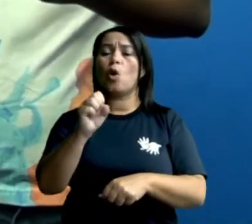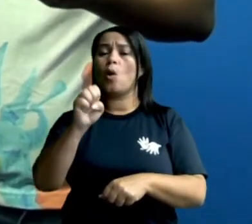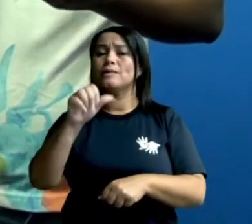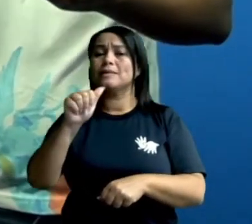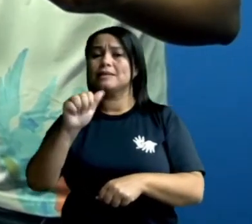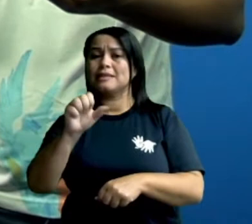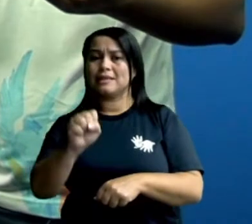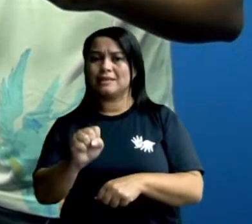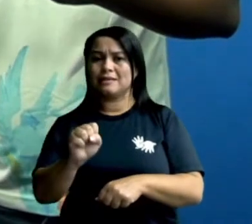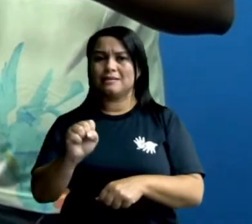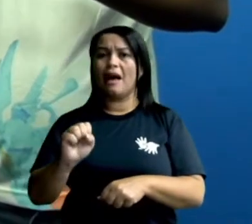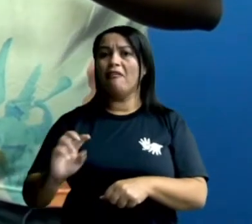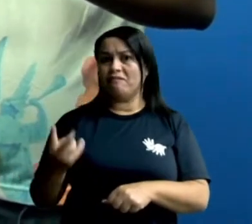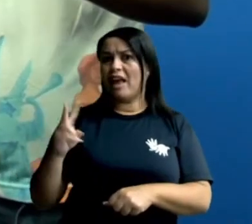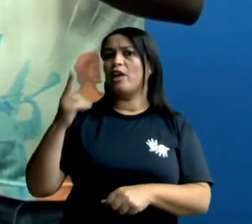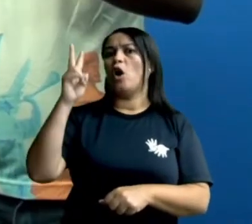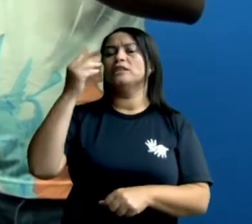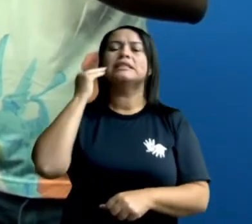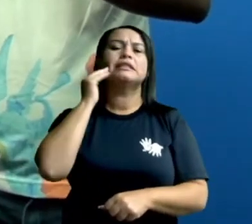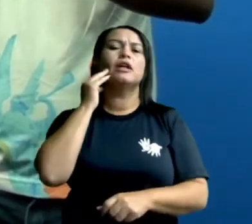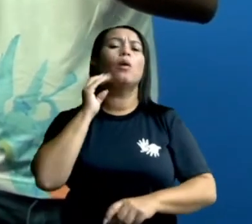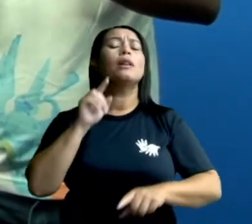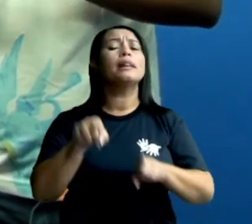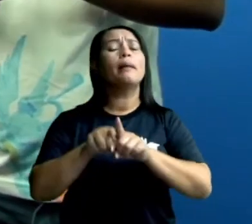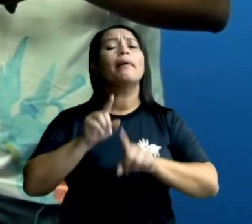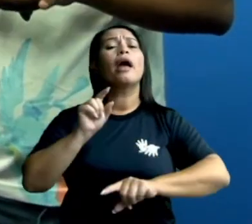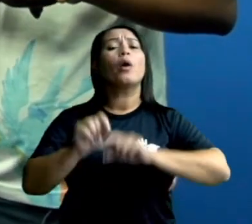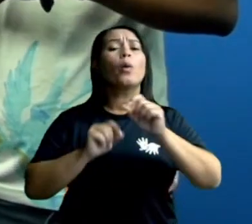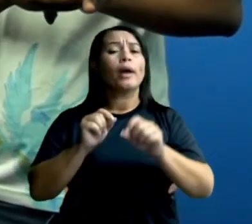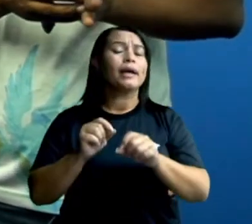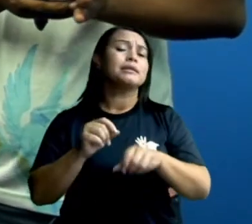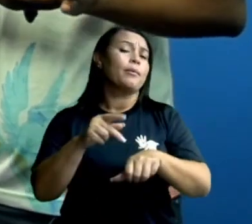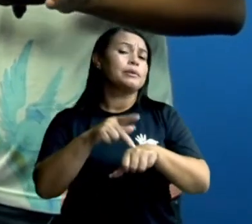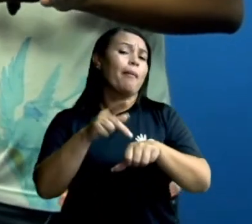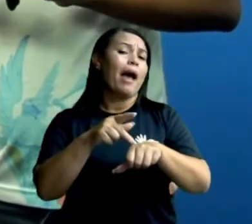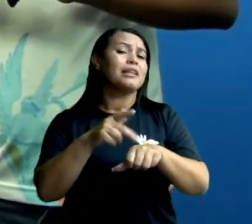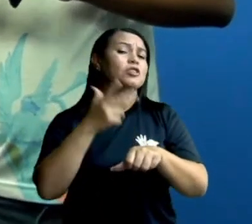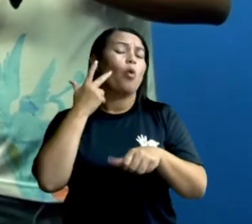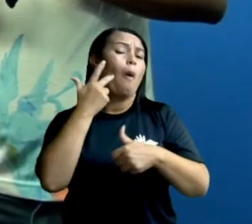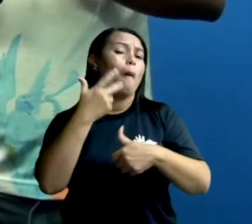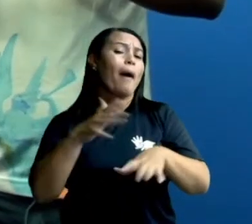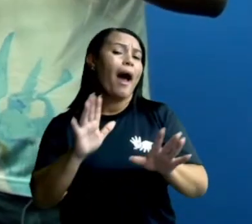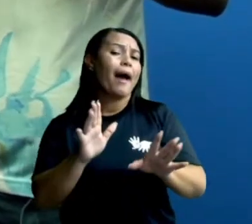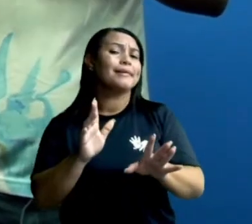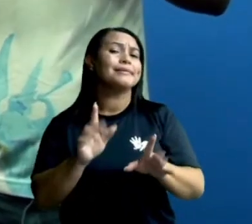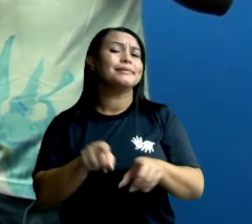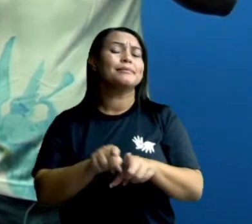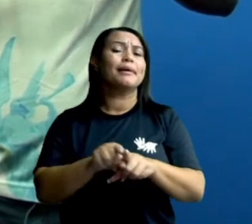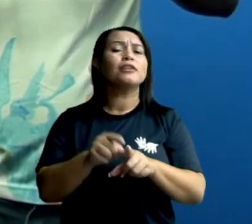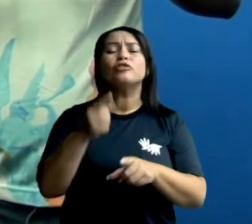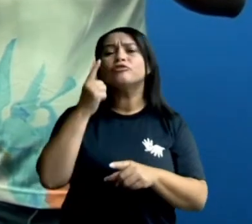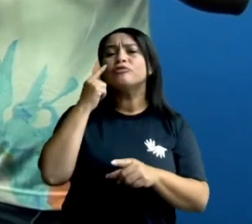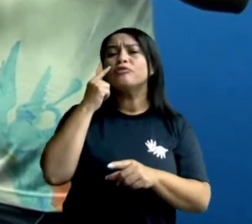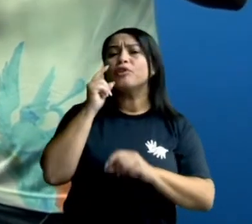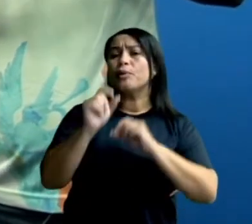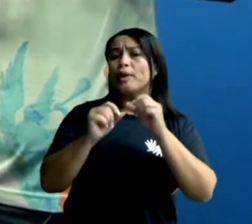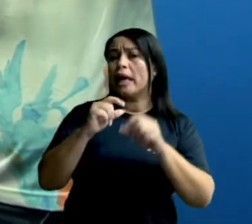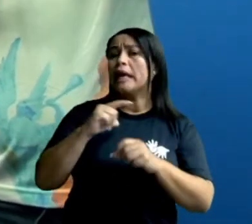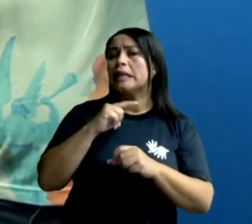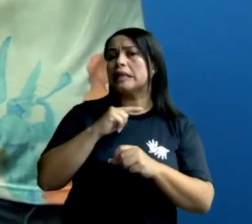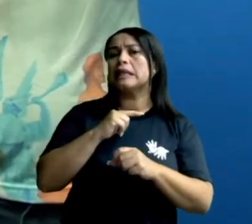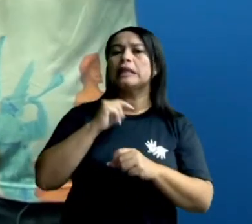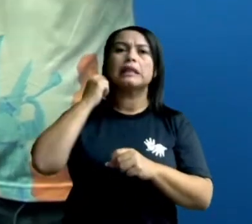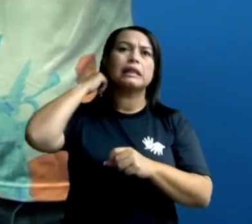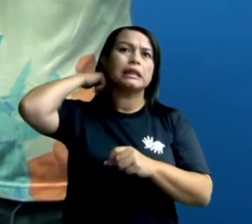pedras preciosas. Assim também são as pedras comuns, que nós vemos que possuem